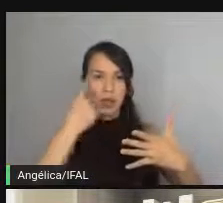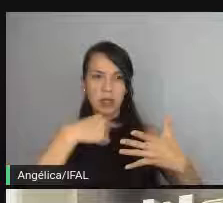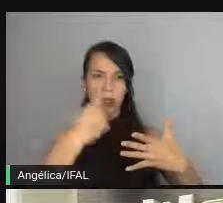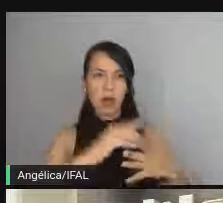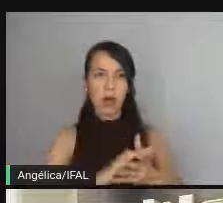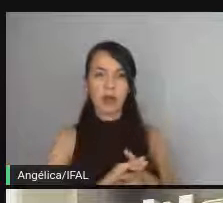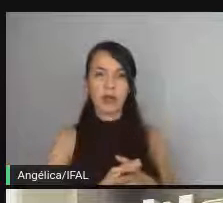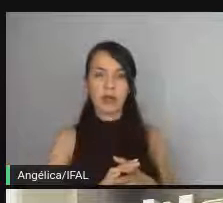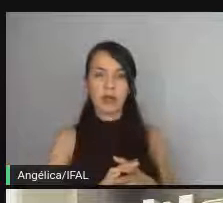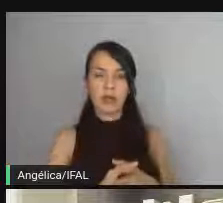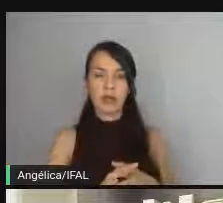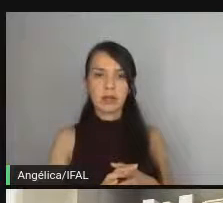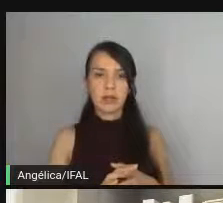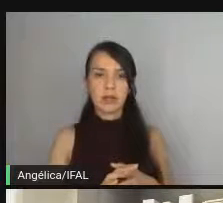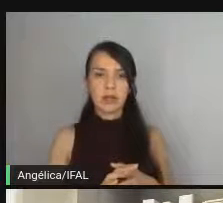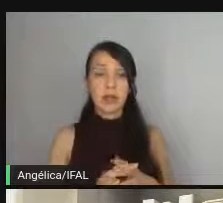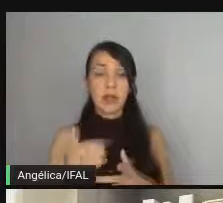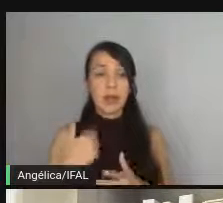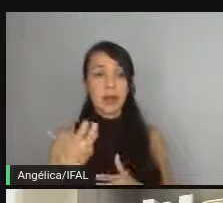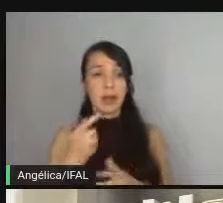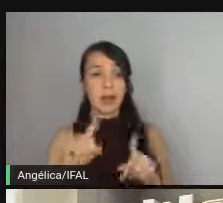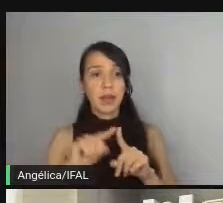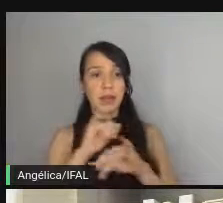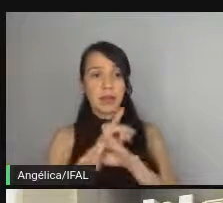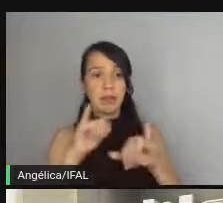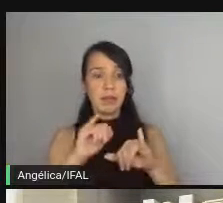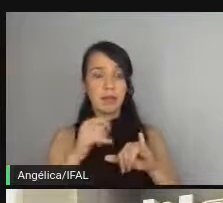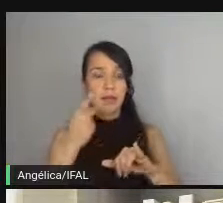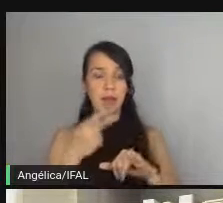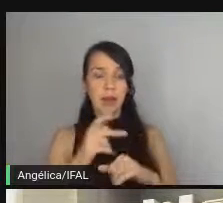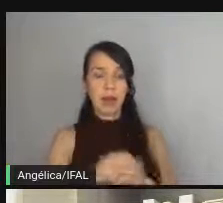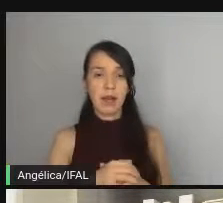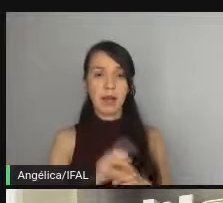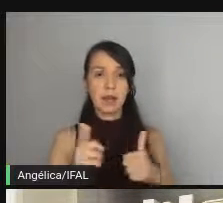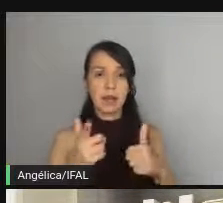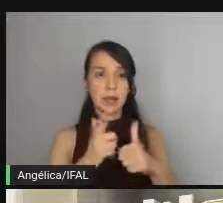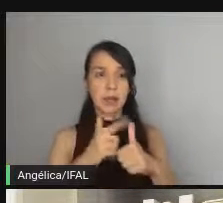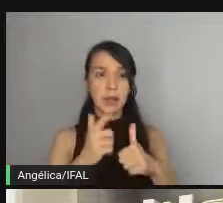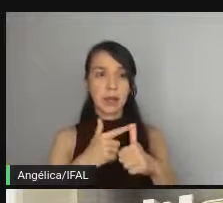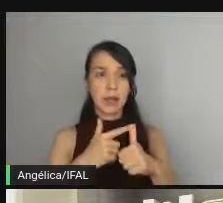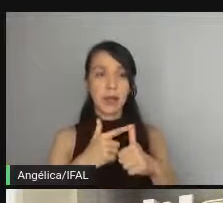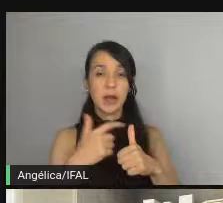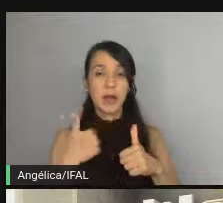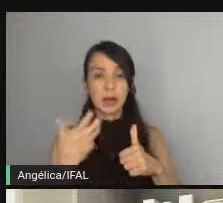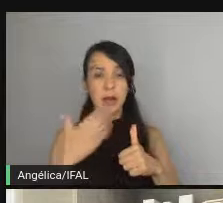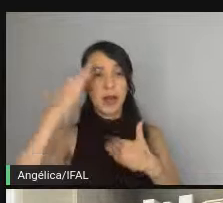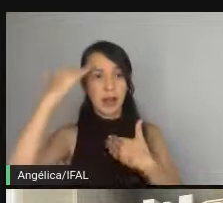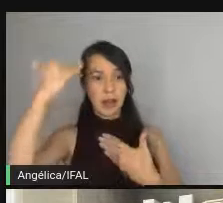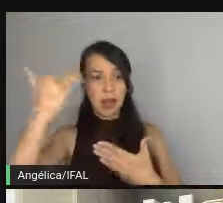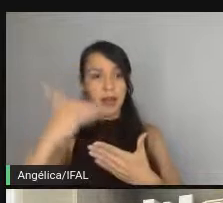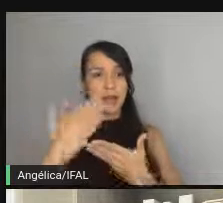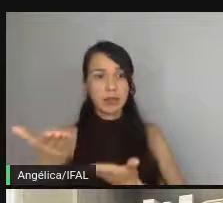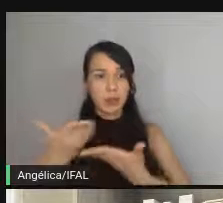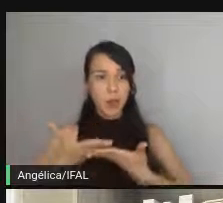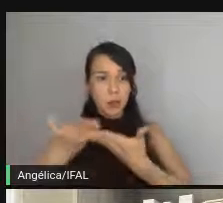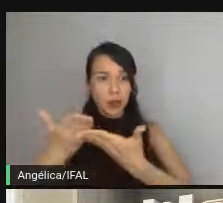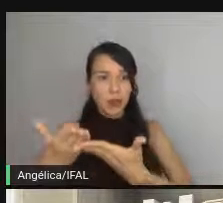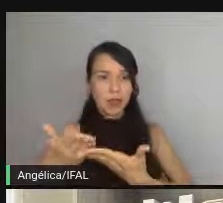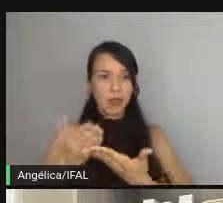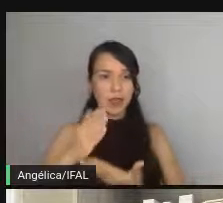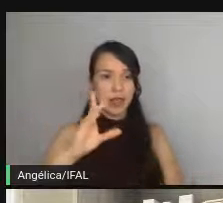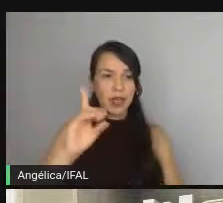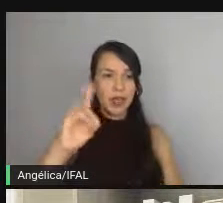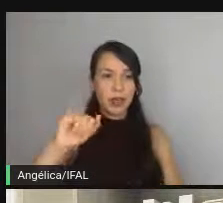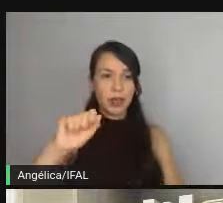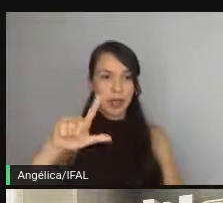e tal e o que eu gostaria de falar é o seguinte primeiramente eu gostaria de agradecer muito o convite do Feynman para